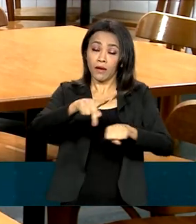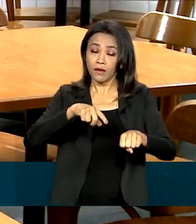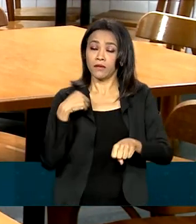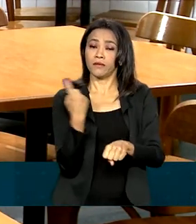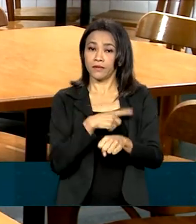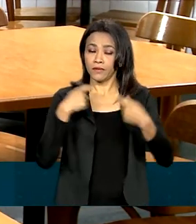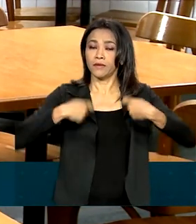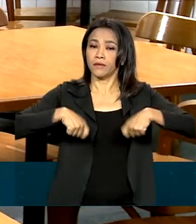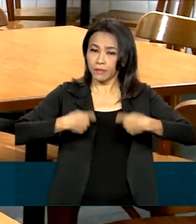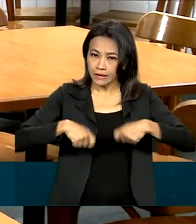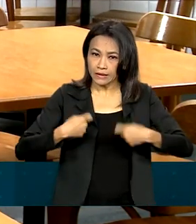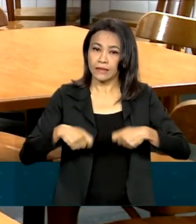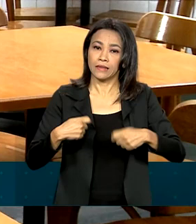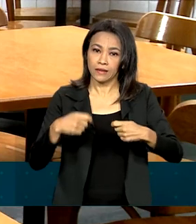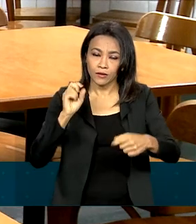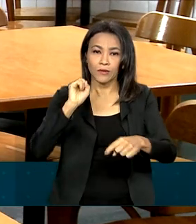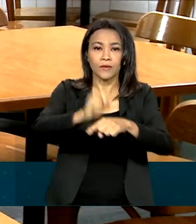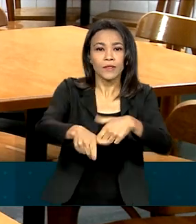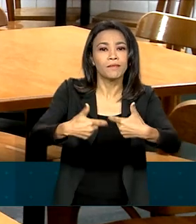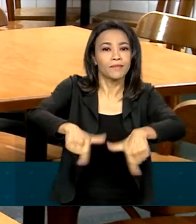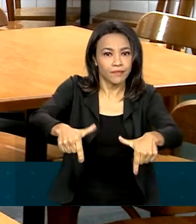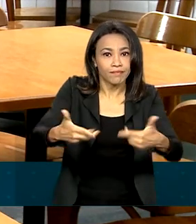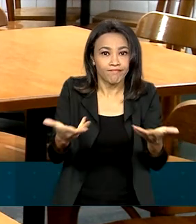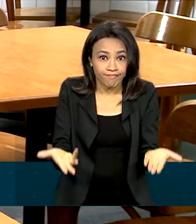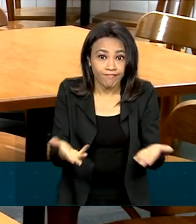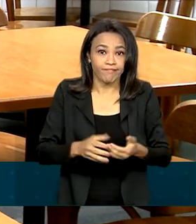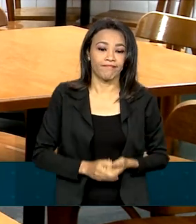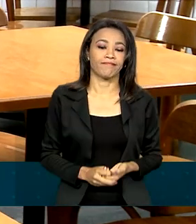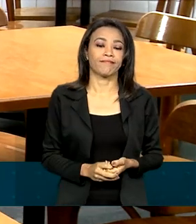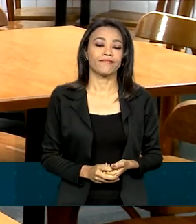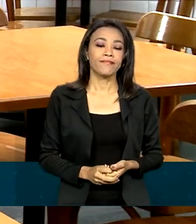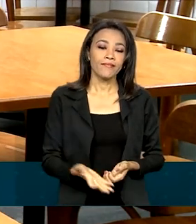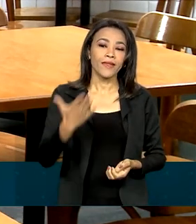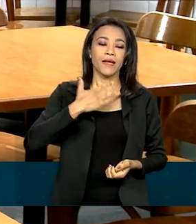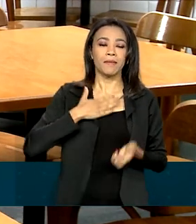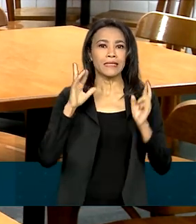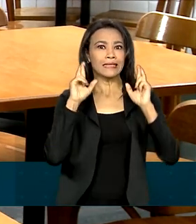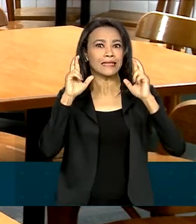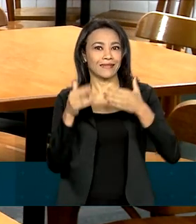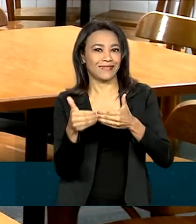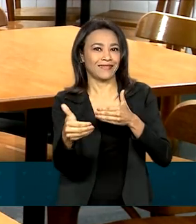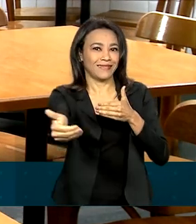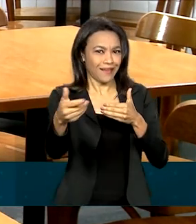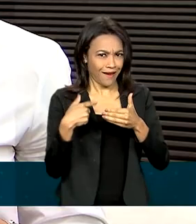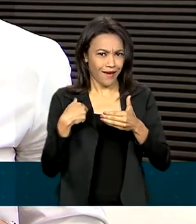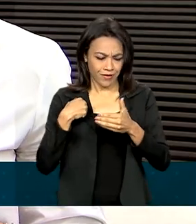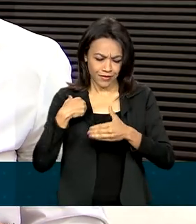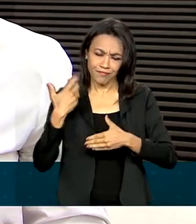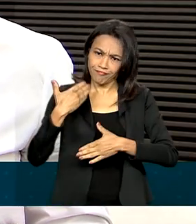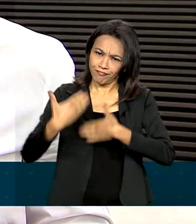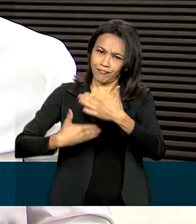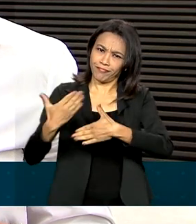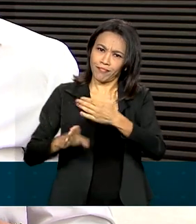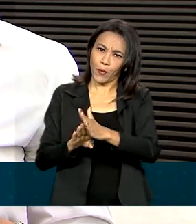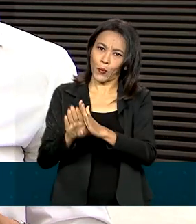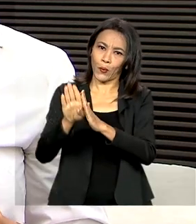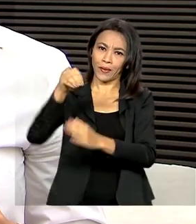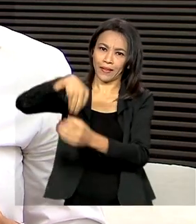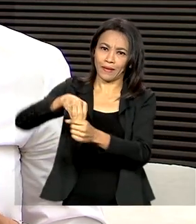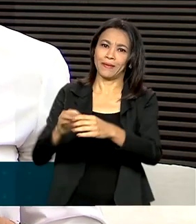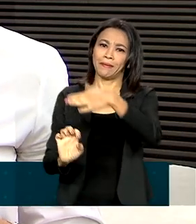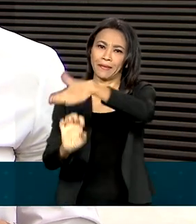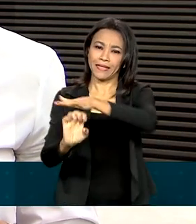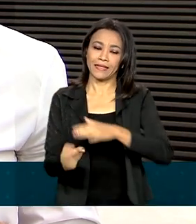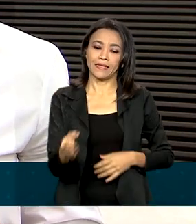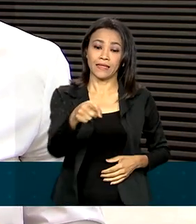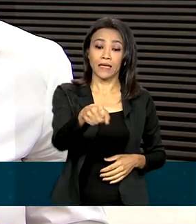que abra portas de emprego. E a minha expectativa é crescer dentro da empresa. Segundo dados do Cadastro Geral